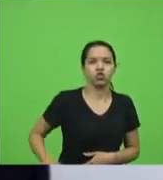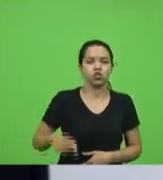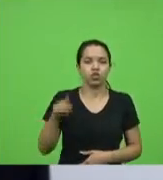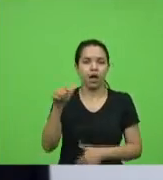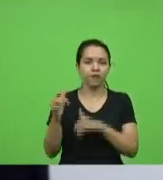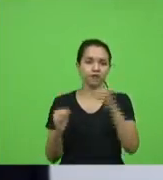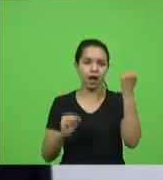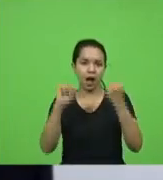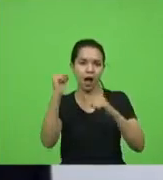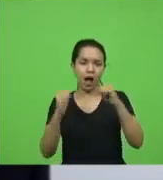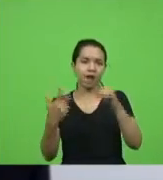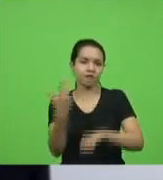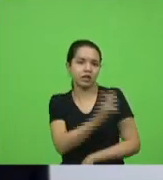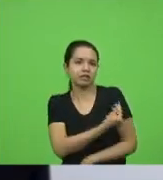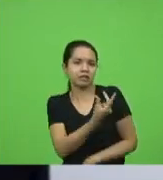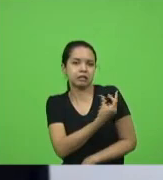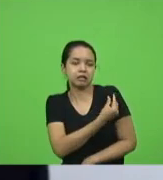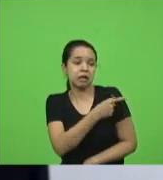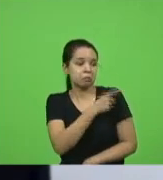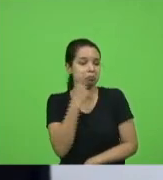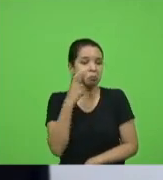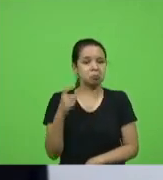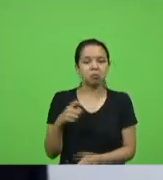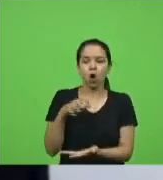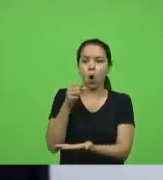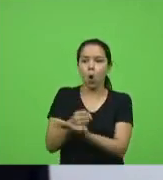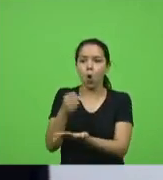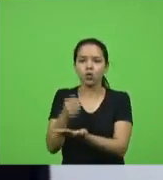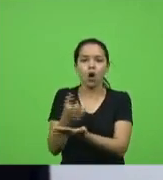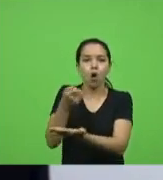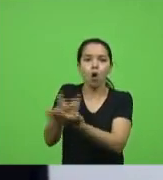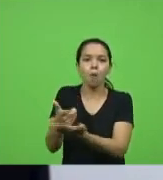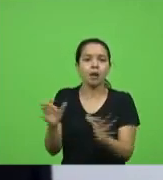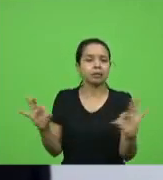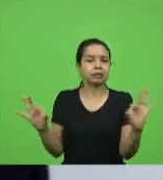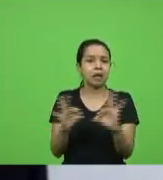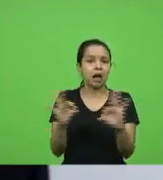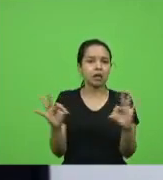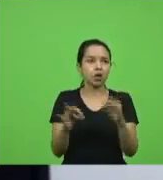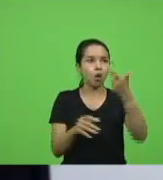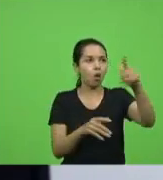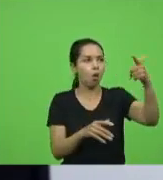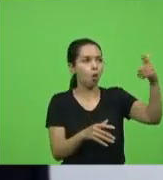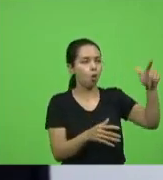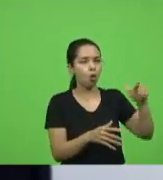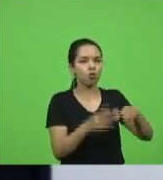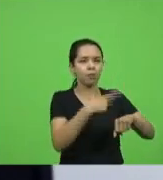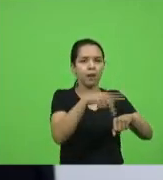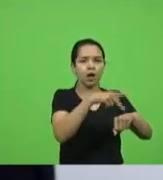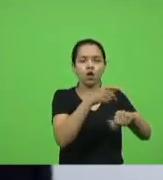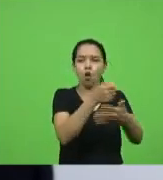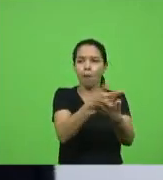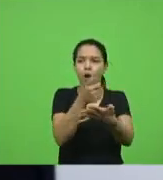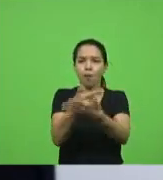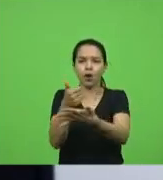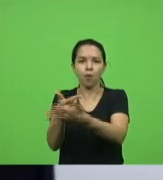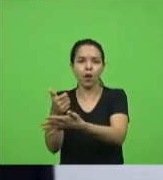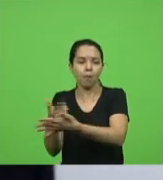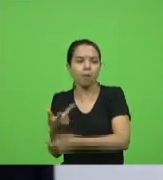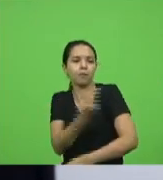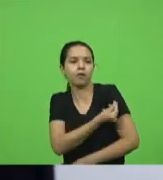não se interessaram por fazer contrato enquanto países compravam doses de vacinas